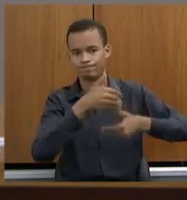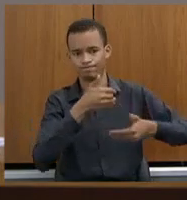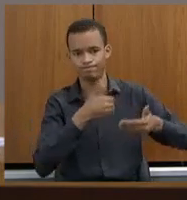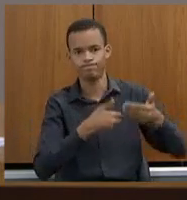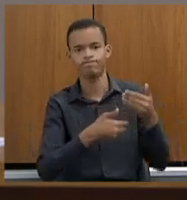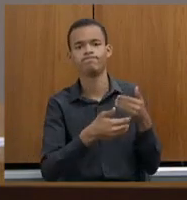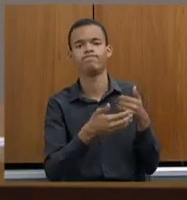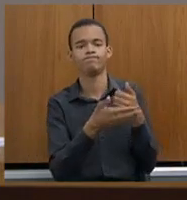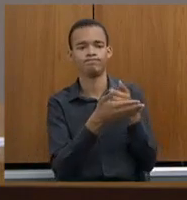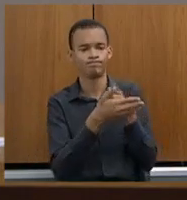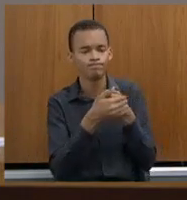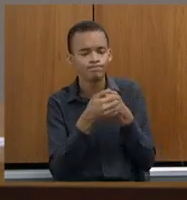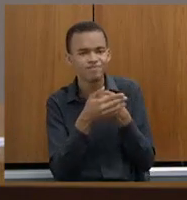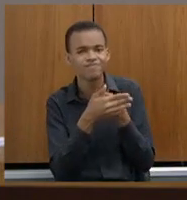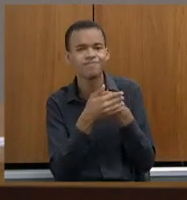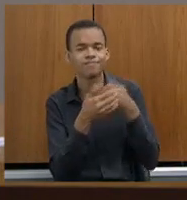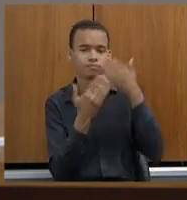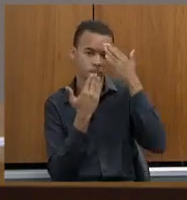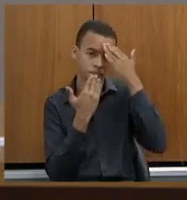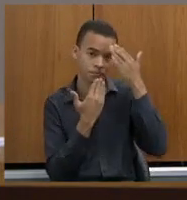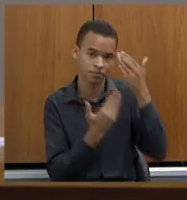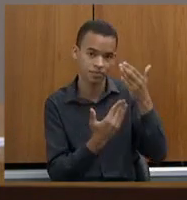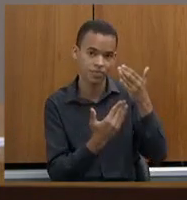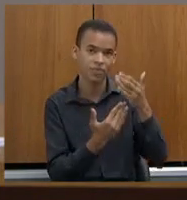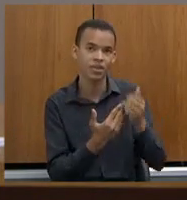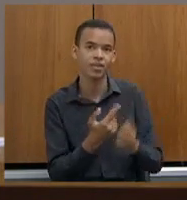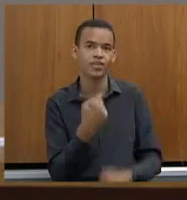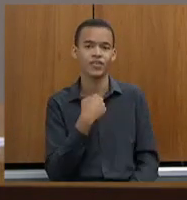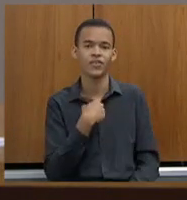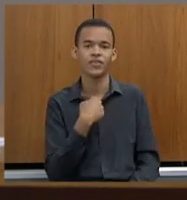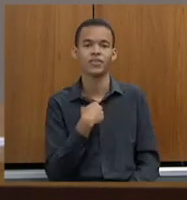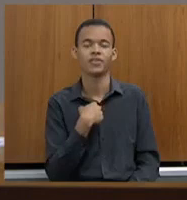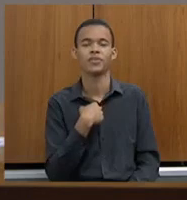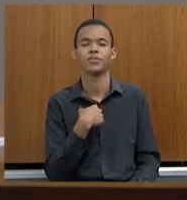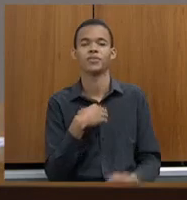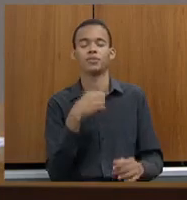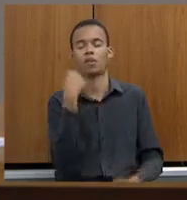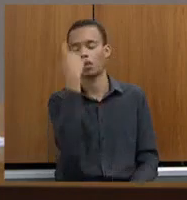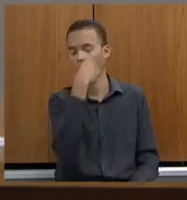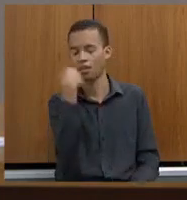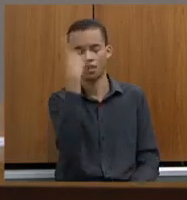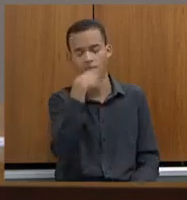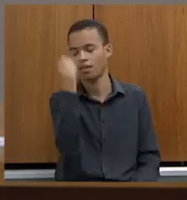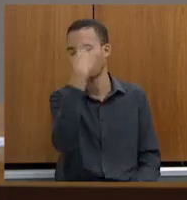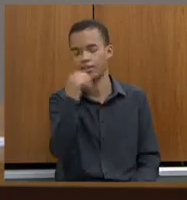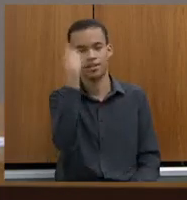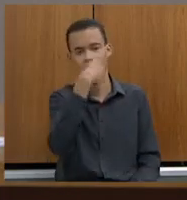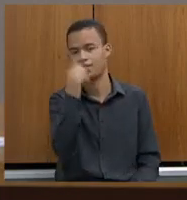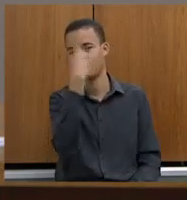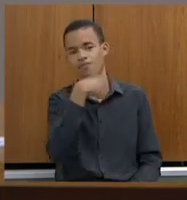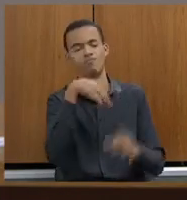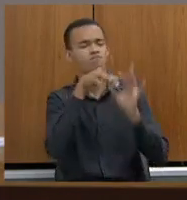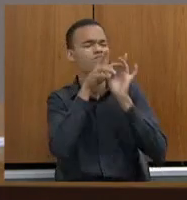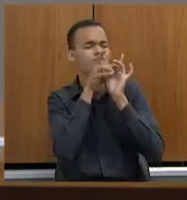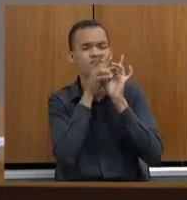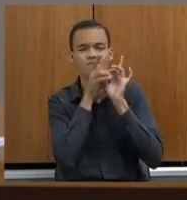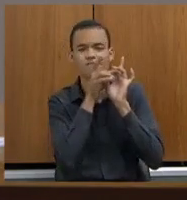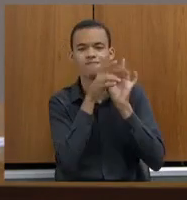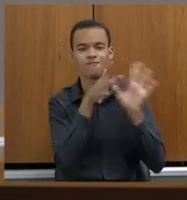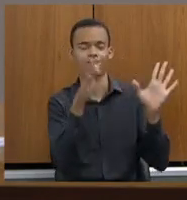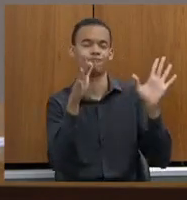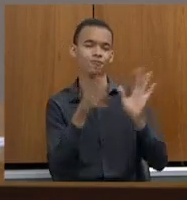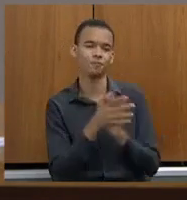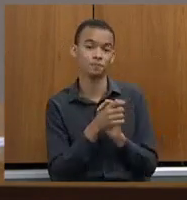fique sempre 24 horas por dia, todos os dias da semana, à sua disposição para o que precisar. A respeito do